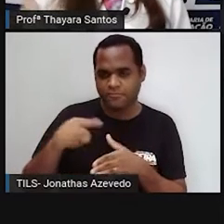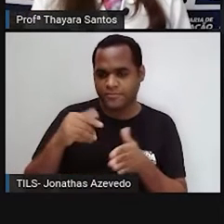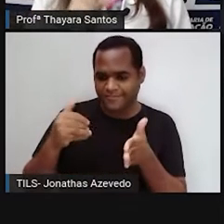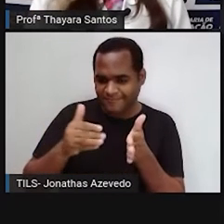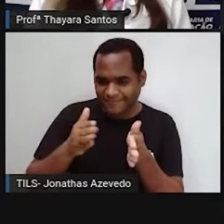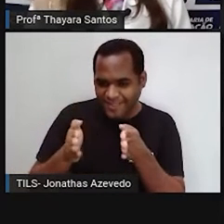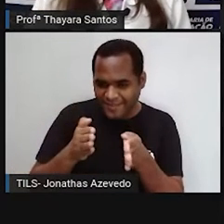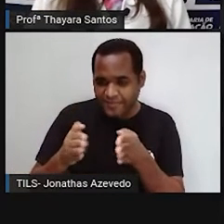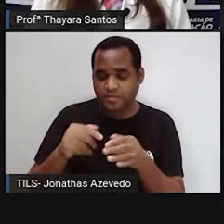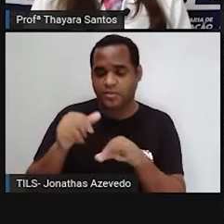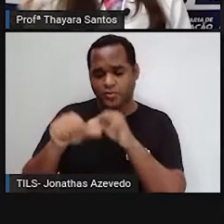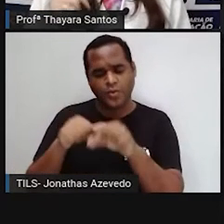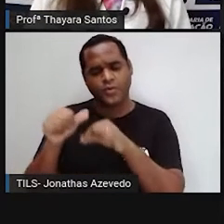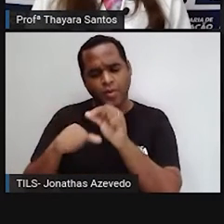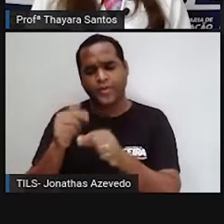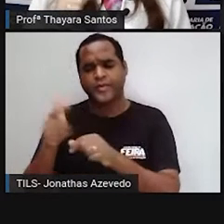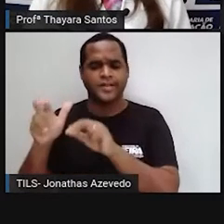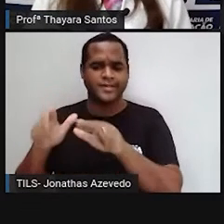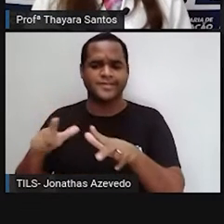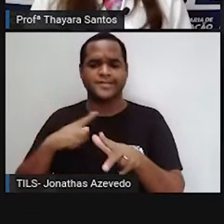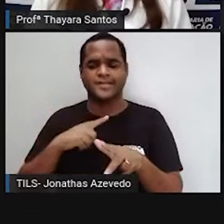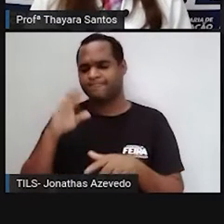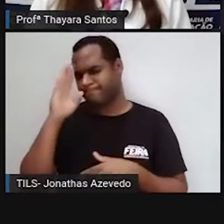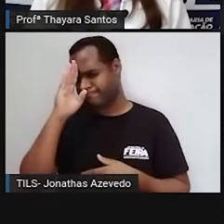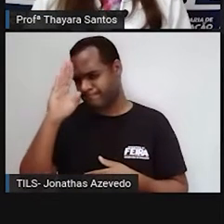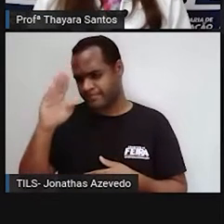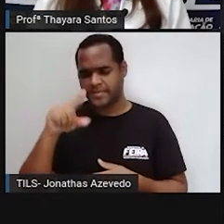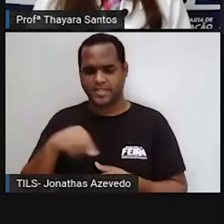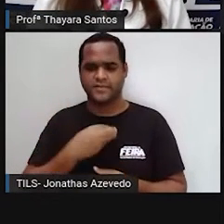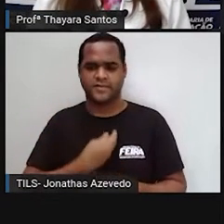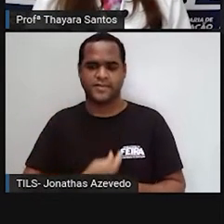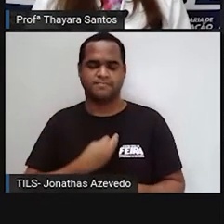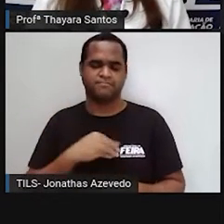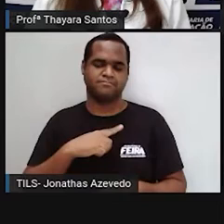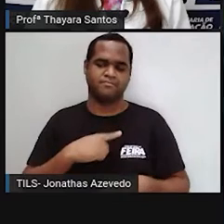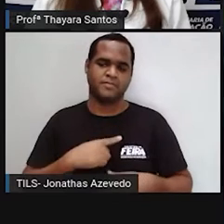está tendo muitas mudanças que estão impactando diretamente na nossa vida.